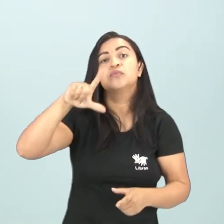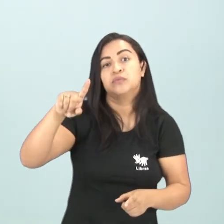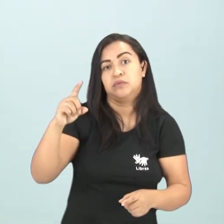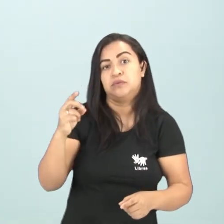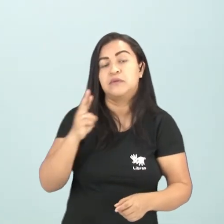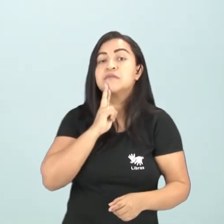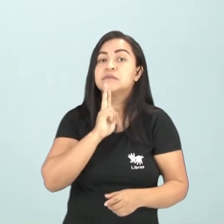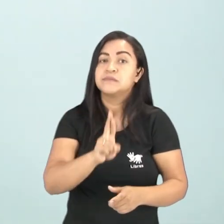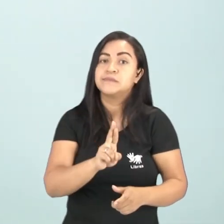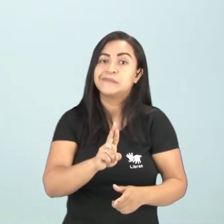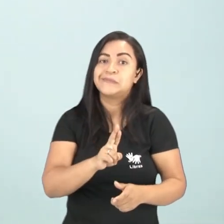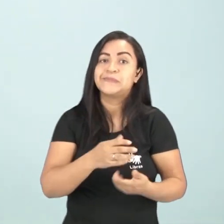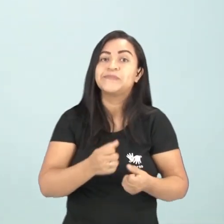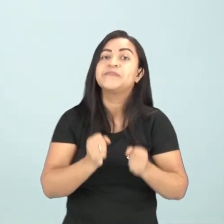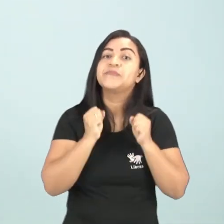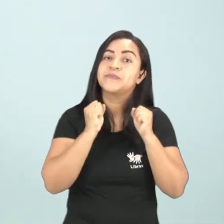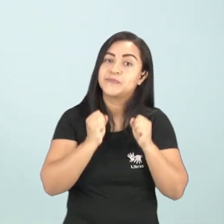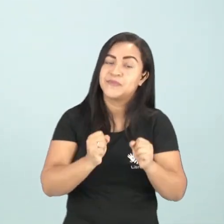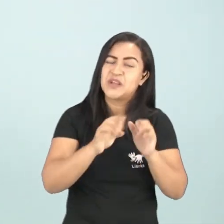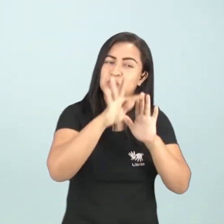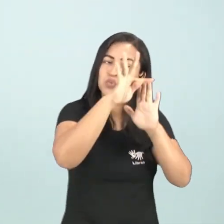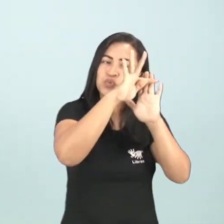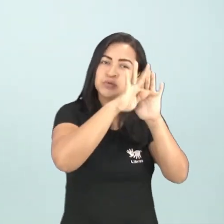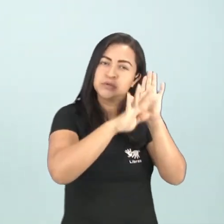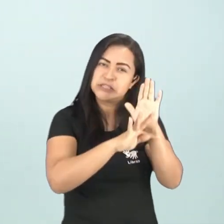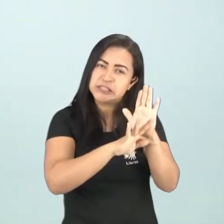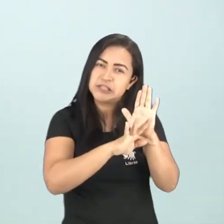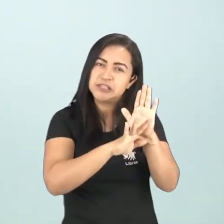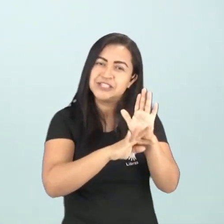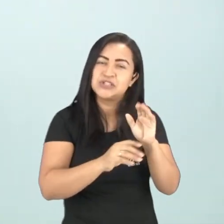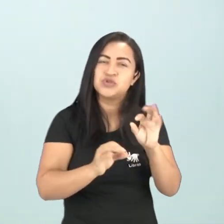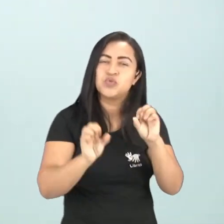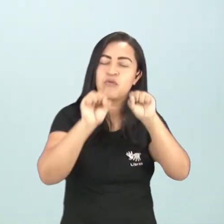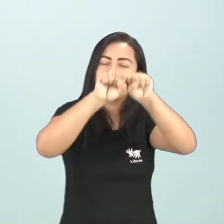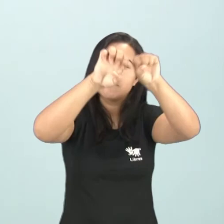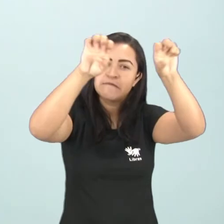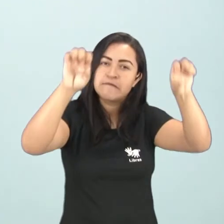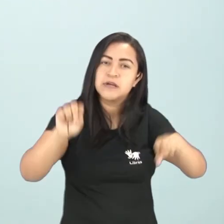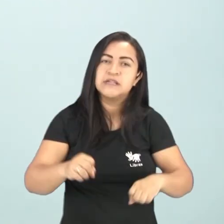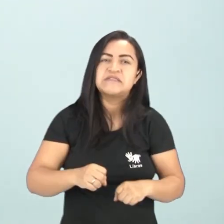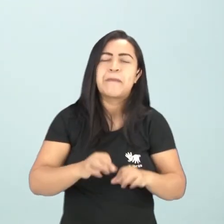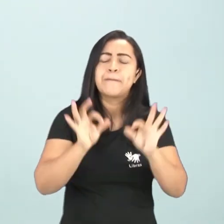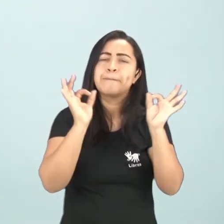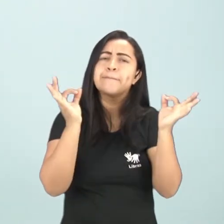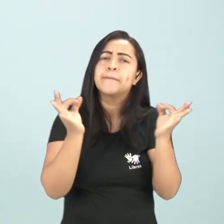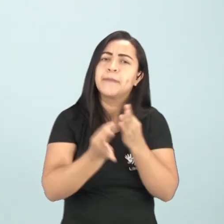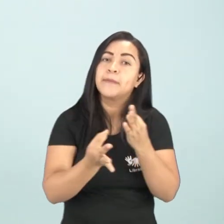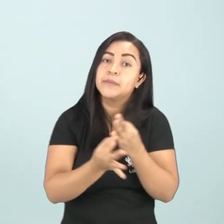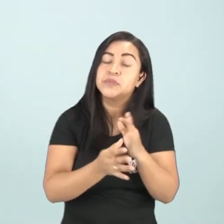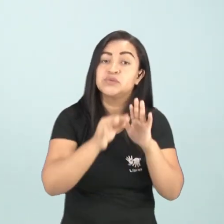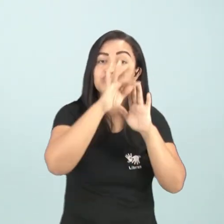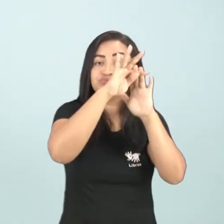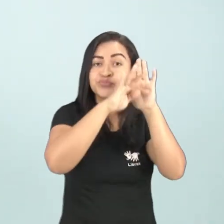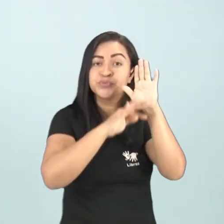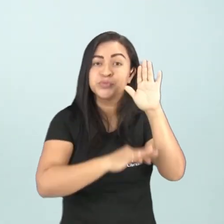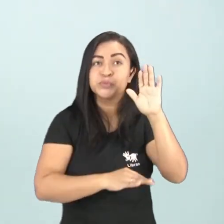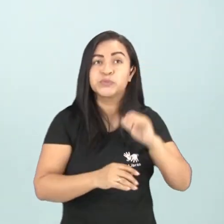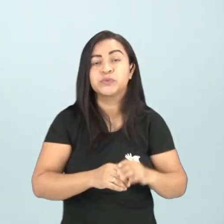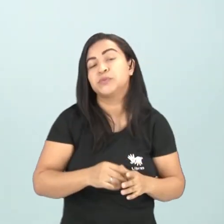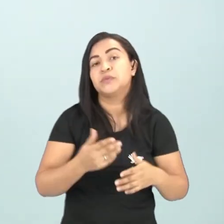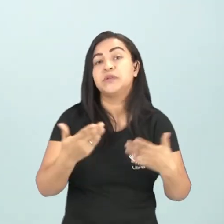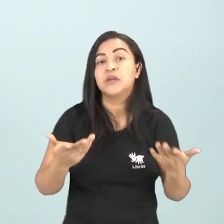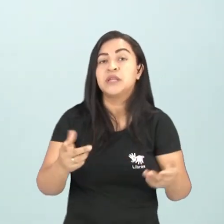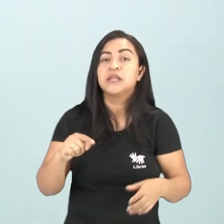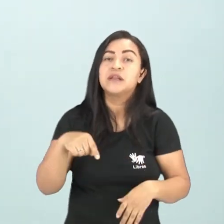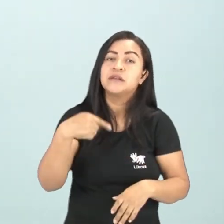você vai ter o seu texto ali bem estruturado dentro dos elementos da narrativa. E aí, depois, você só vai